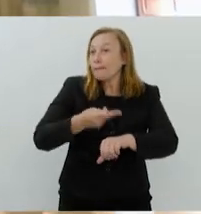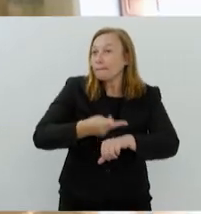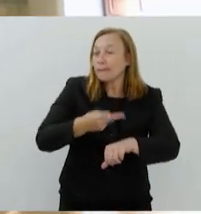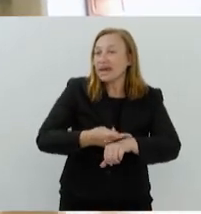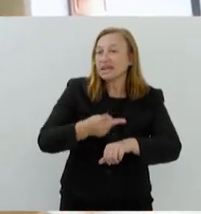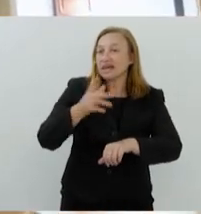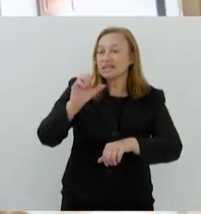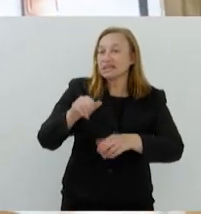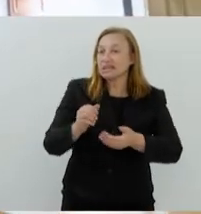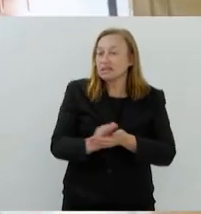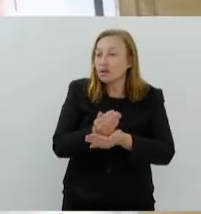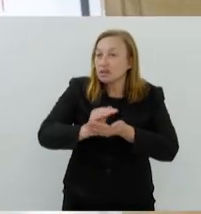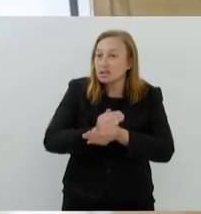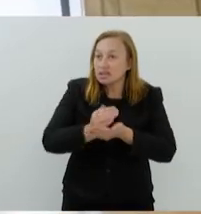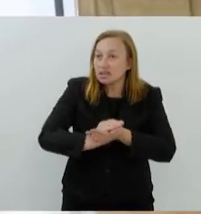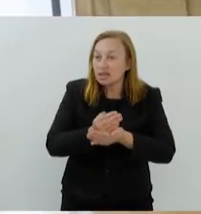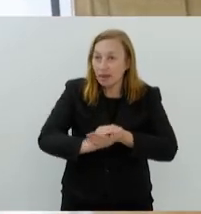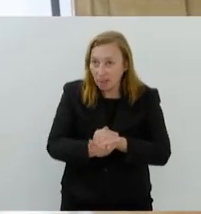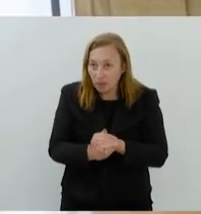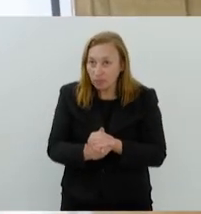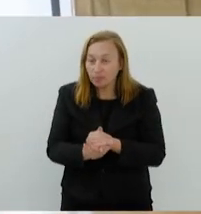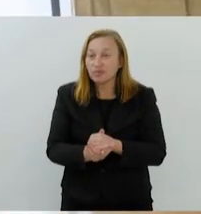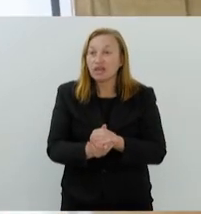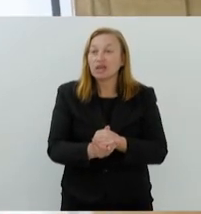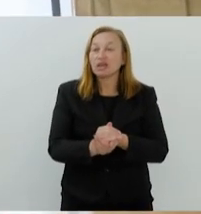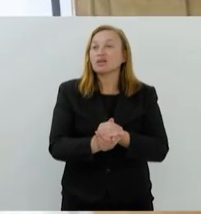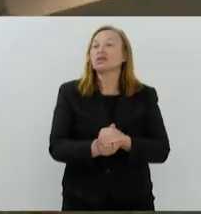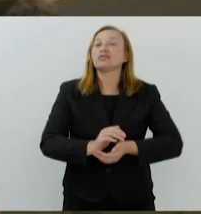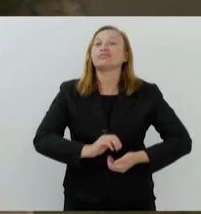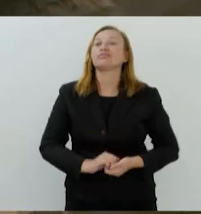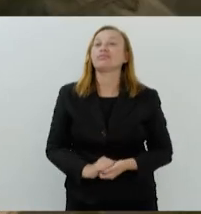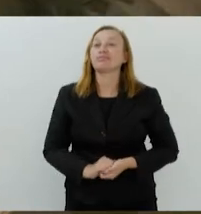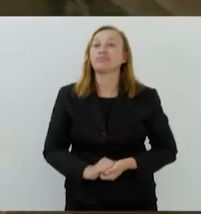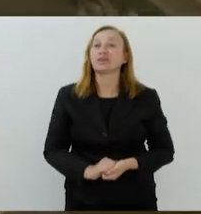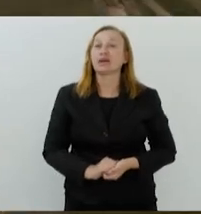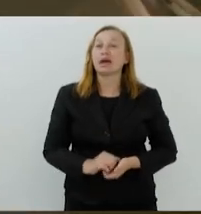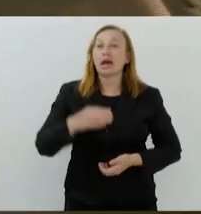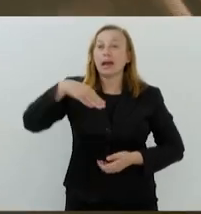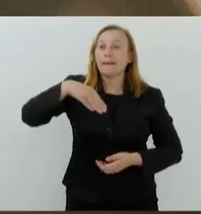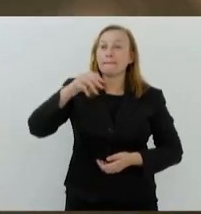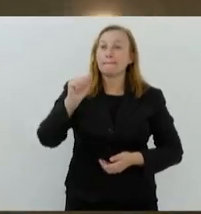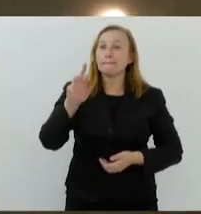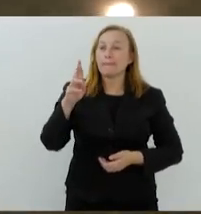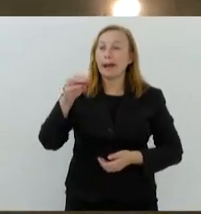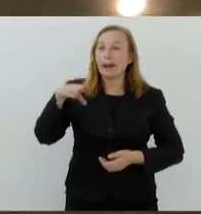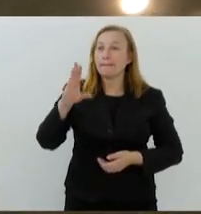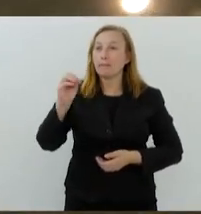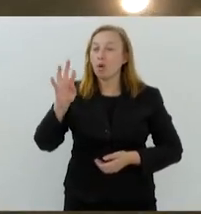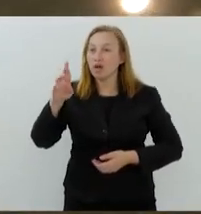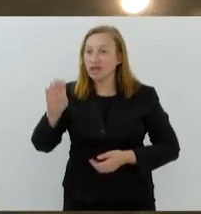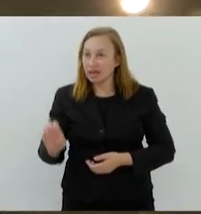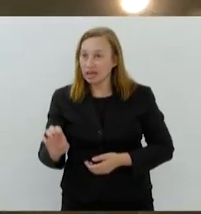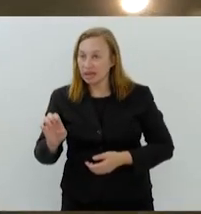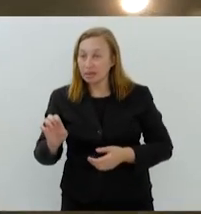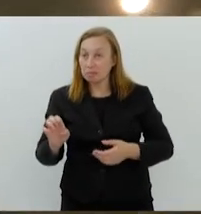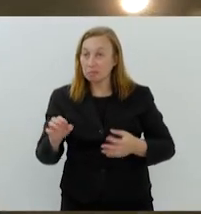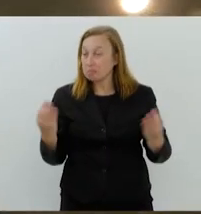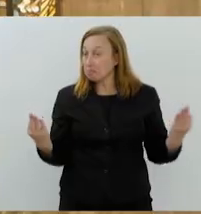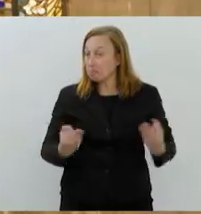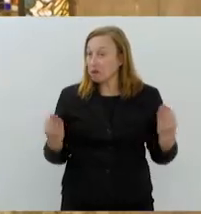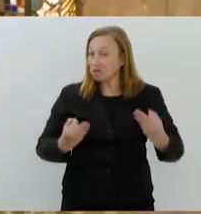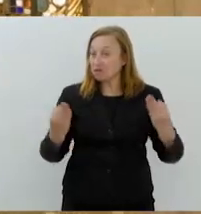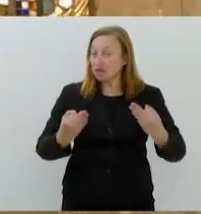ambiente é ornamentado por gradis em estilo ar-nouveau, mármores de carrara, uma clarabóia com iluminação